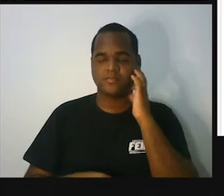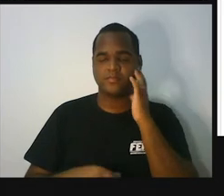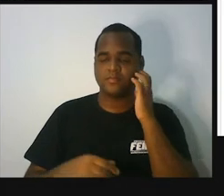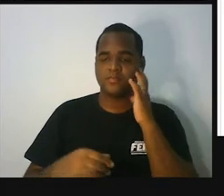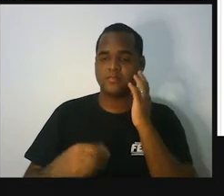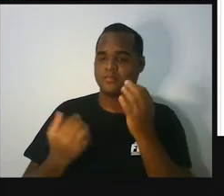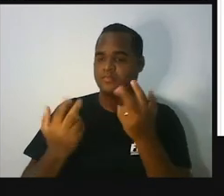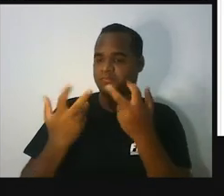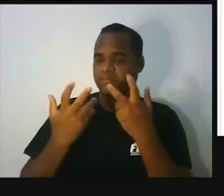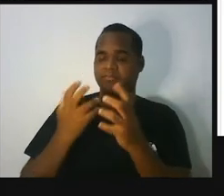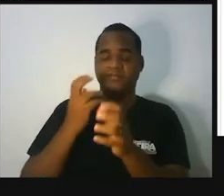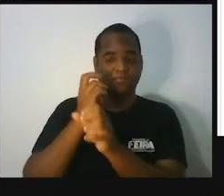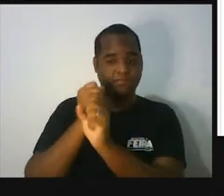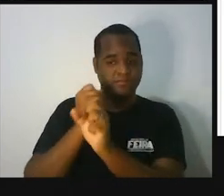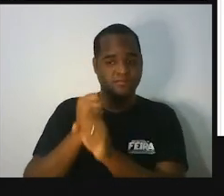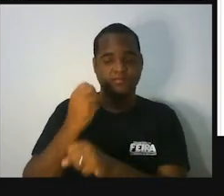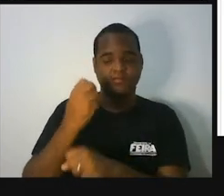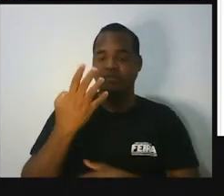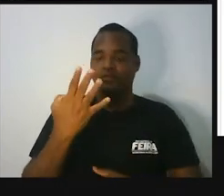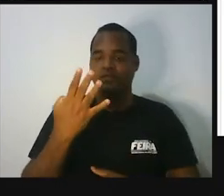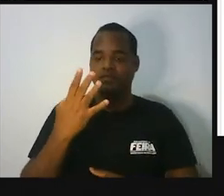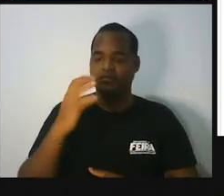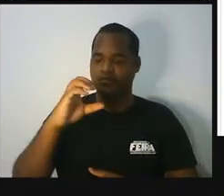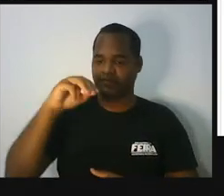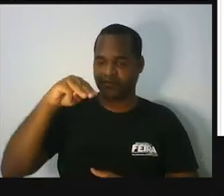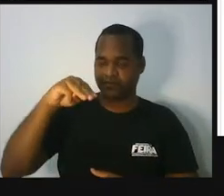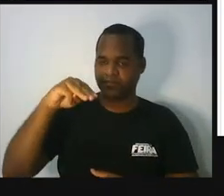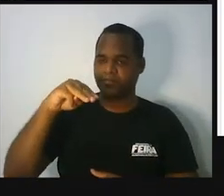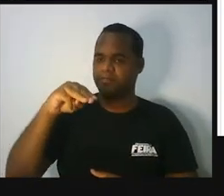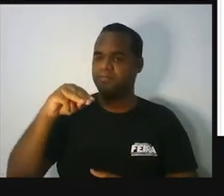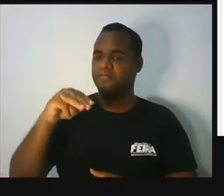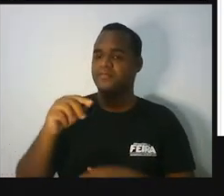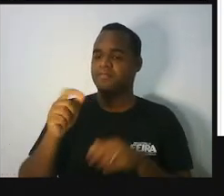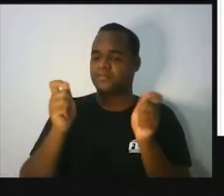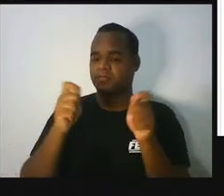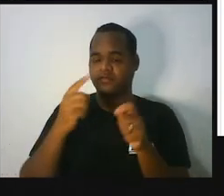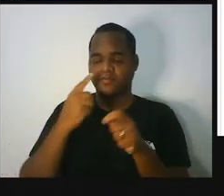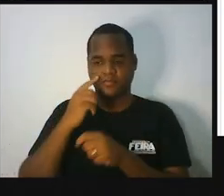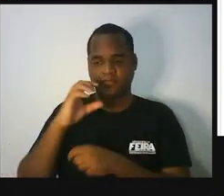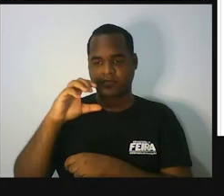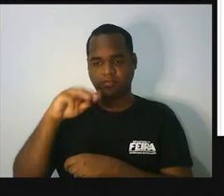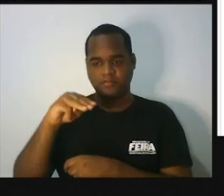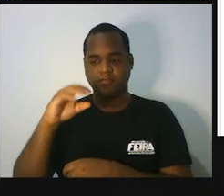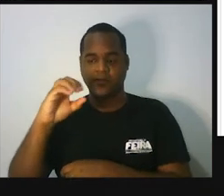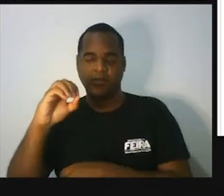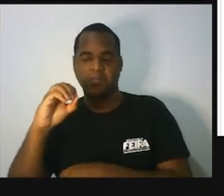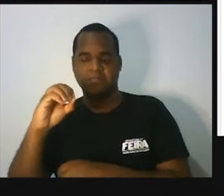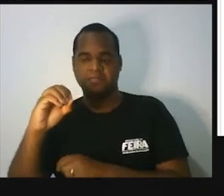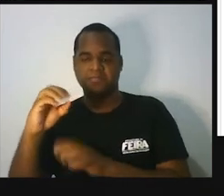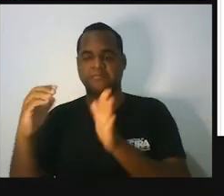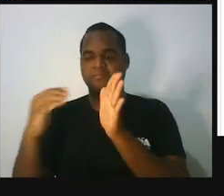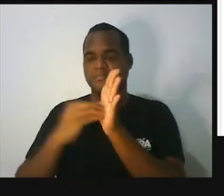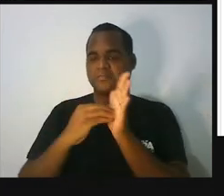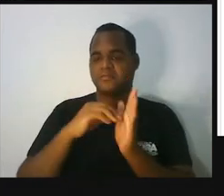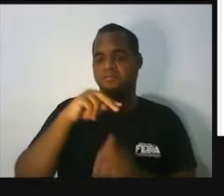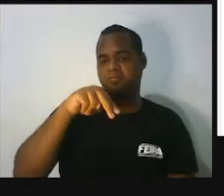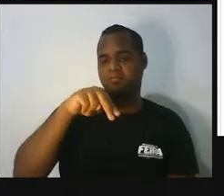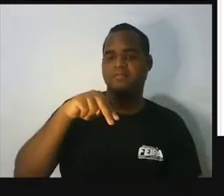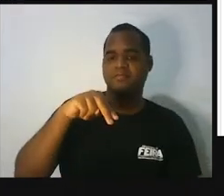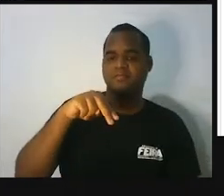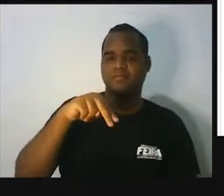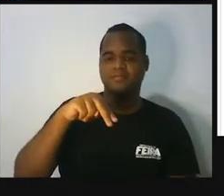um 4, né? 4 centímetros. Agora eu vou medir o lado que vai do ponto O até o ponto N.